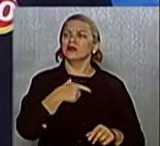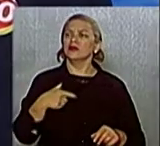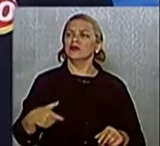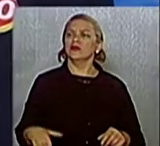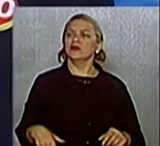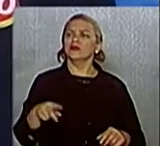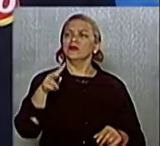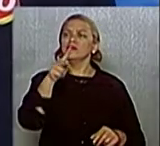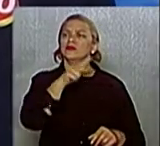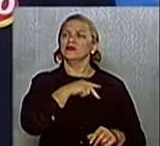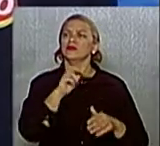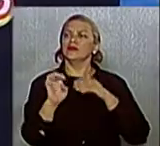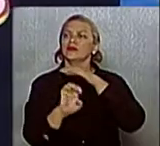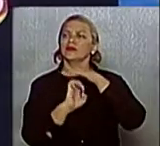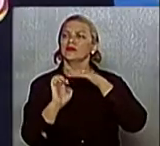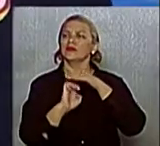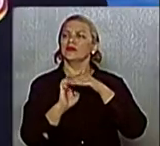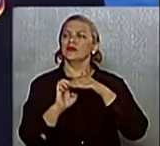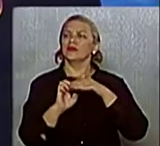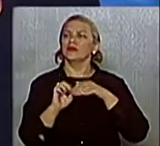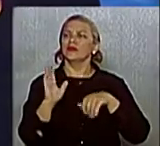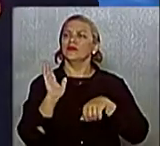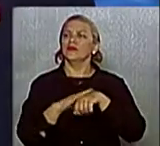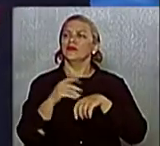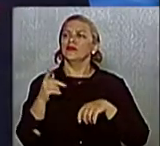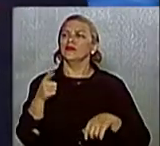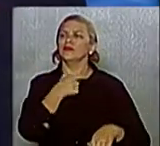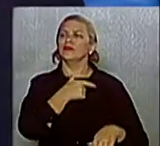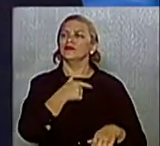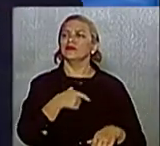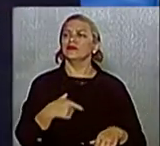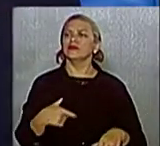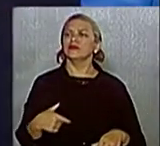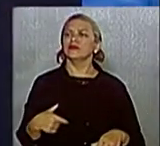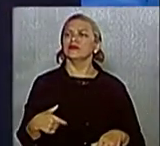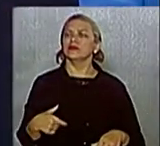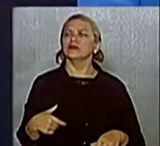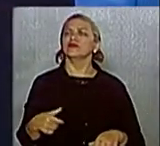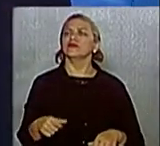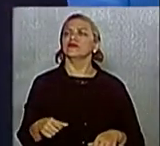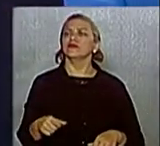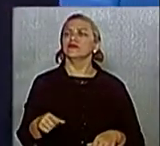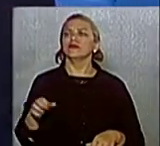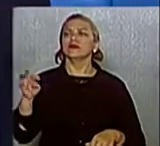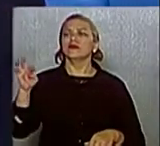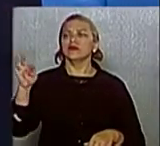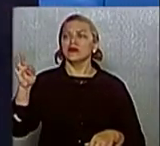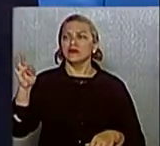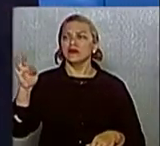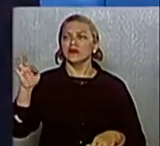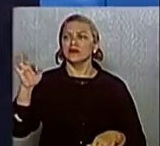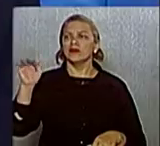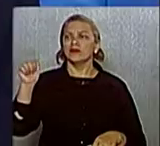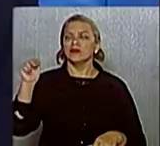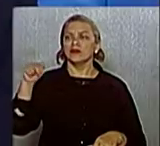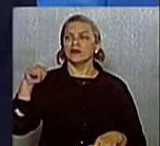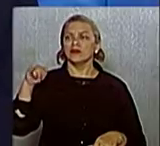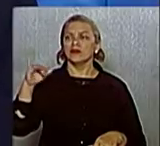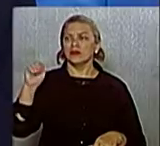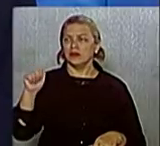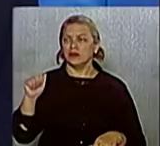privada. Mas a empresa pública, dona Tânia, ela gera lucro, sim.